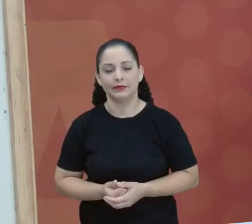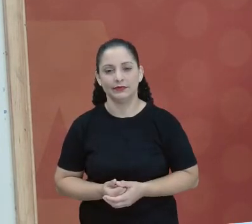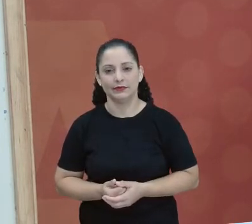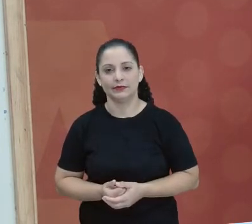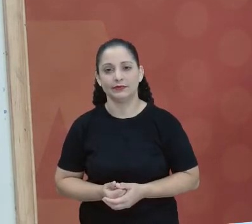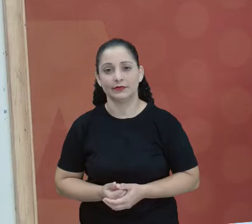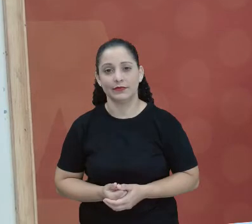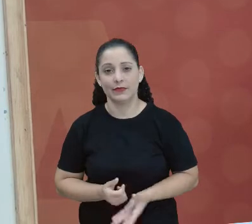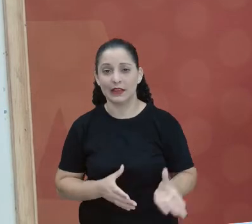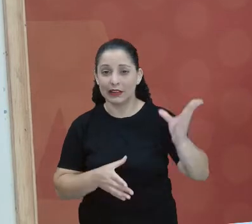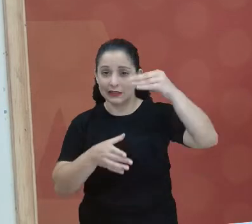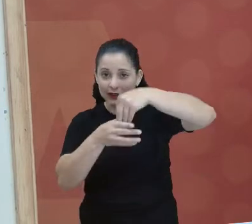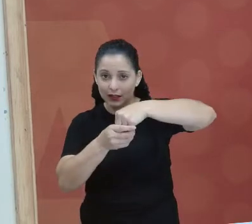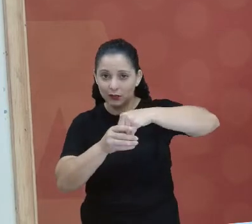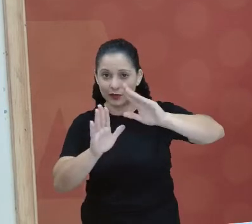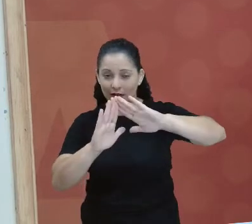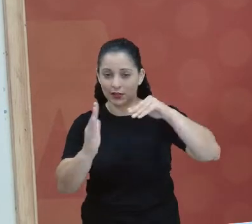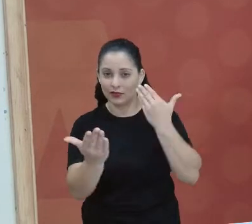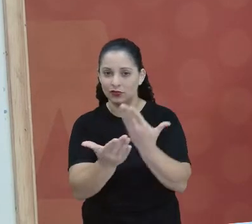Escolar